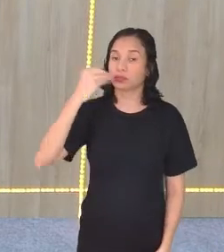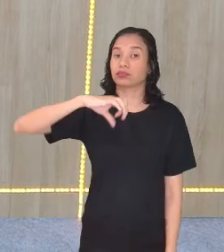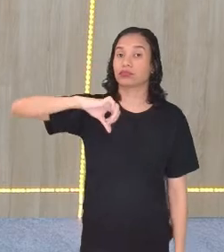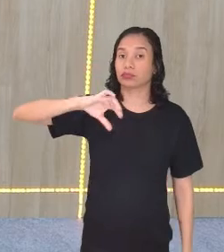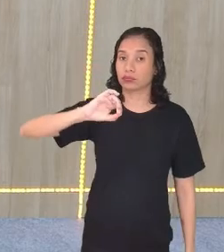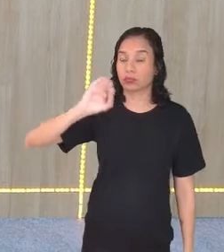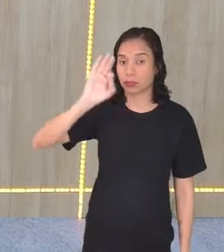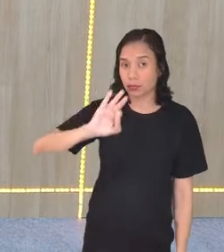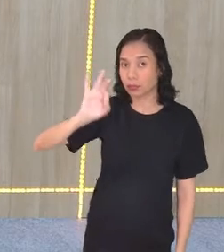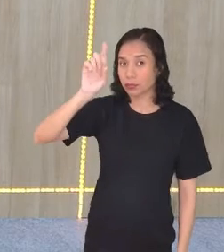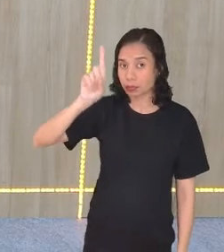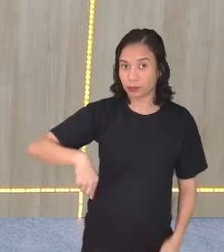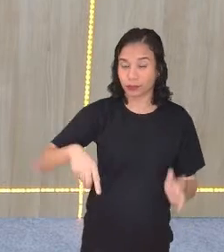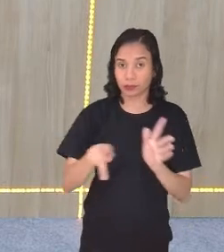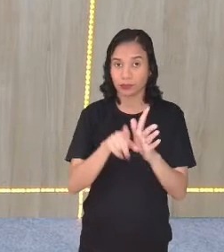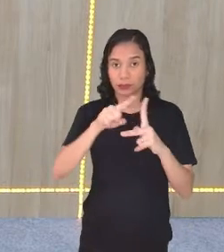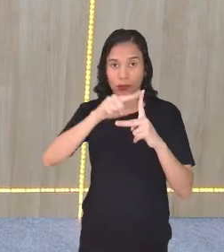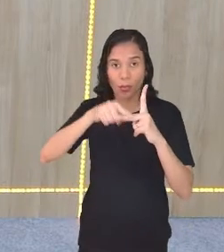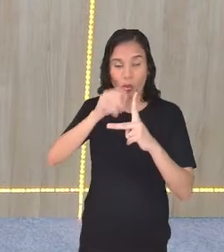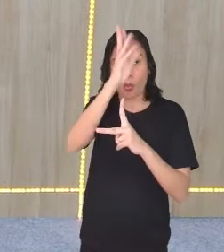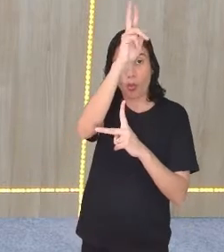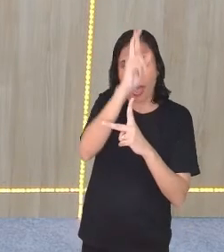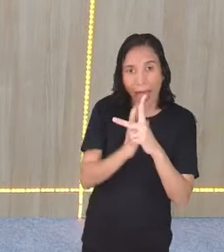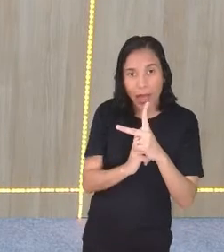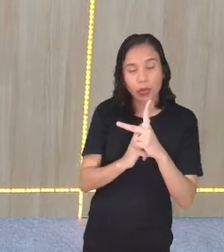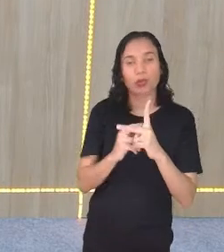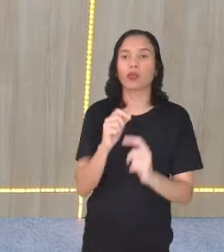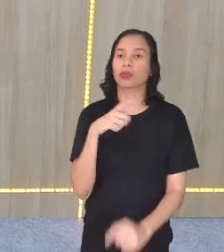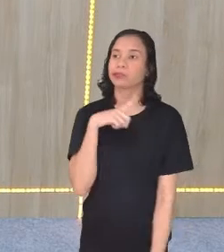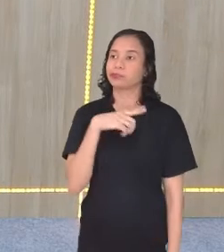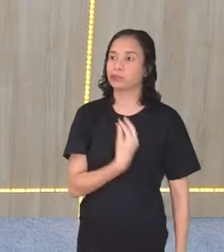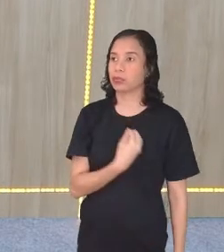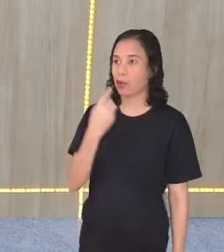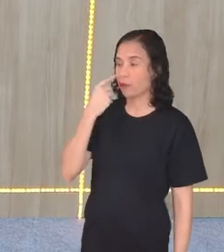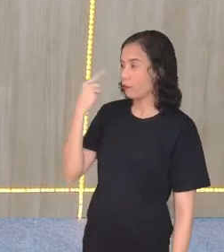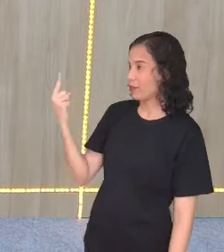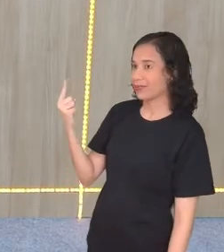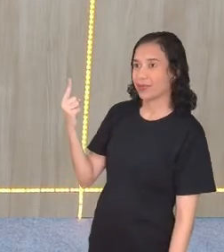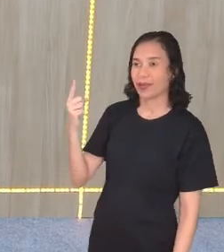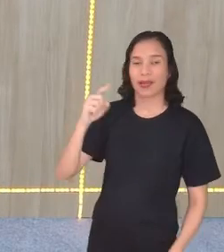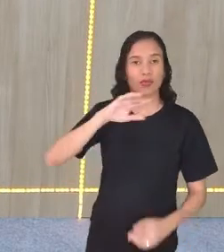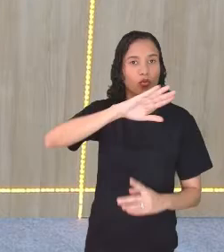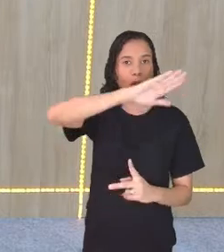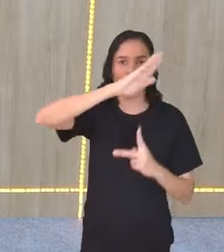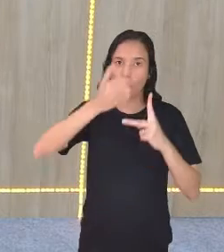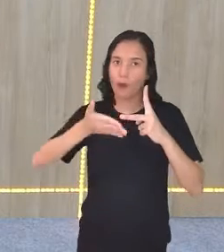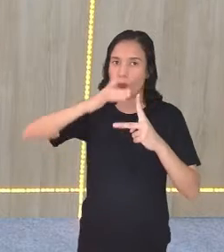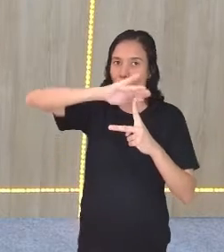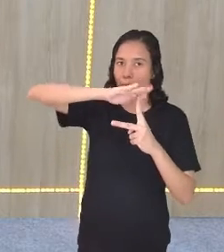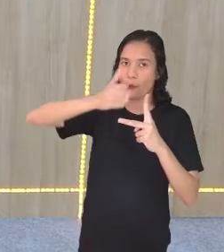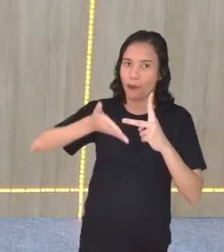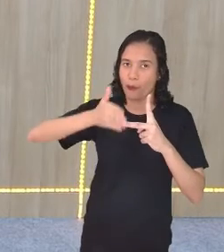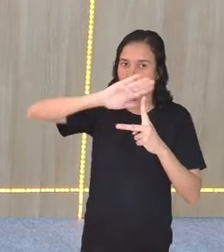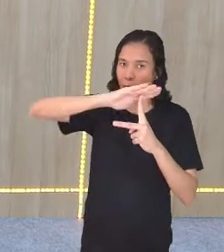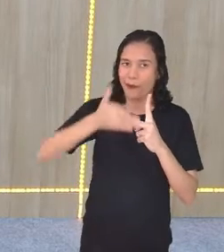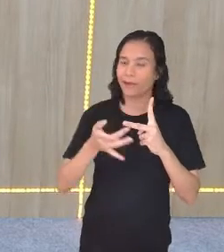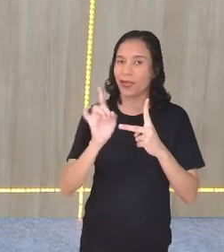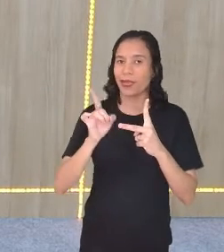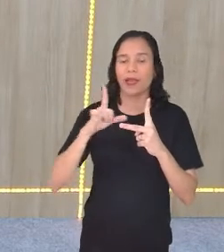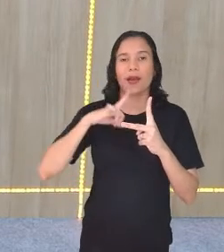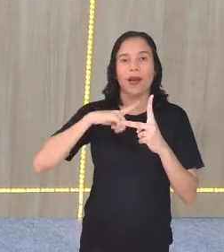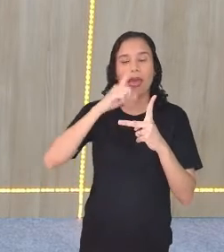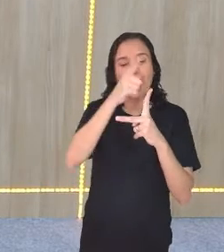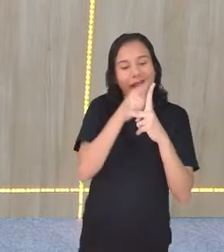um ângulo reto. E o ângulo tá aqui, tá, gente? Não vão pensar nessa parte aqui da circunferência.